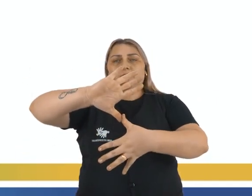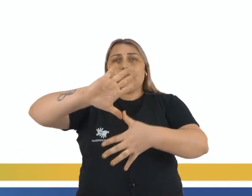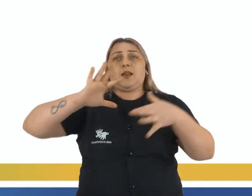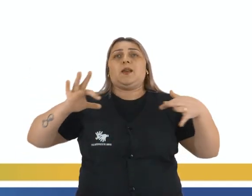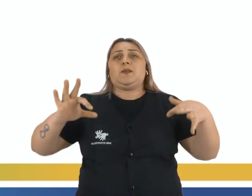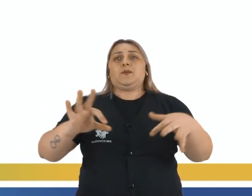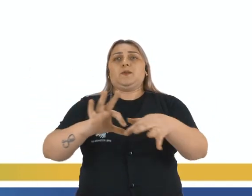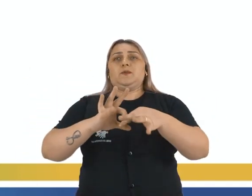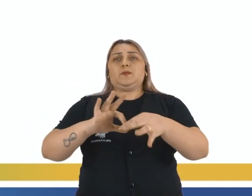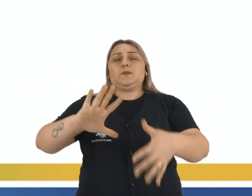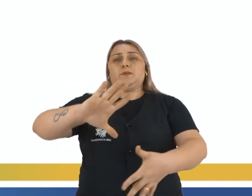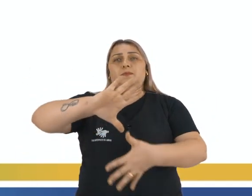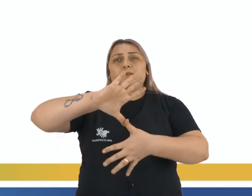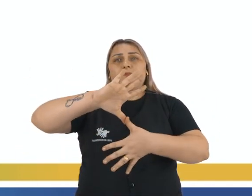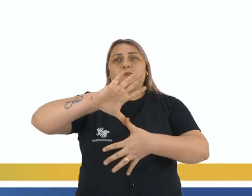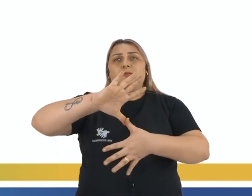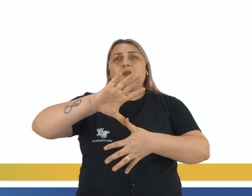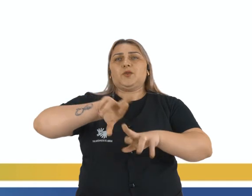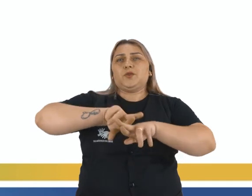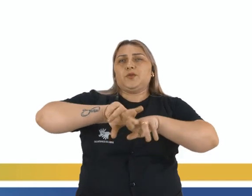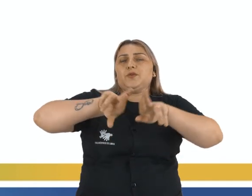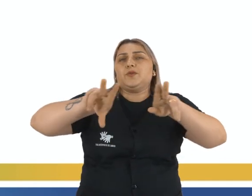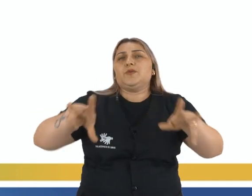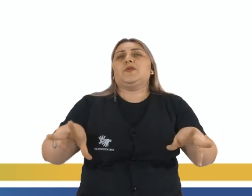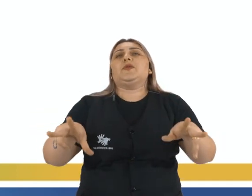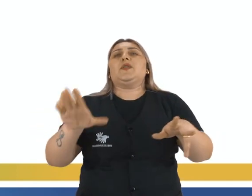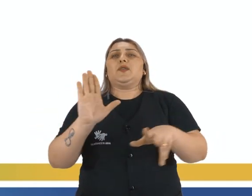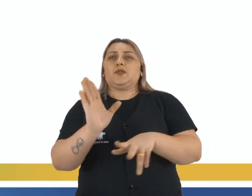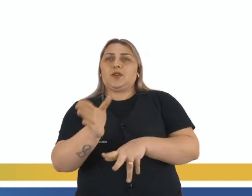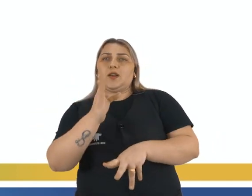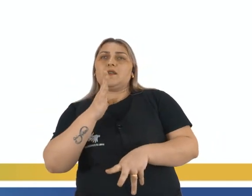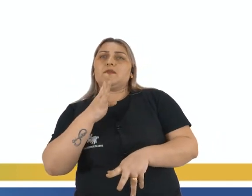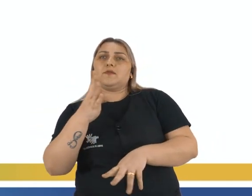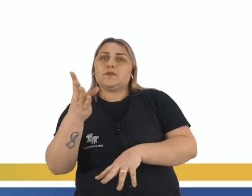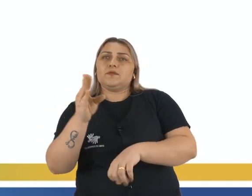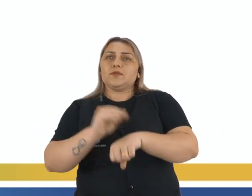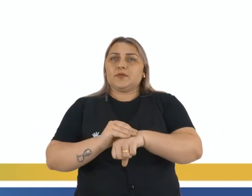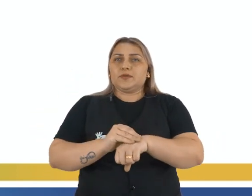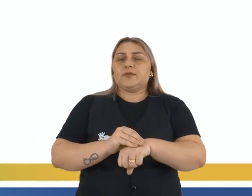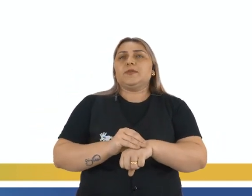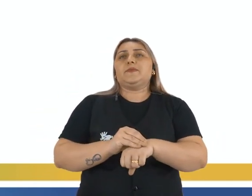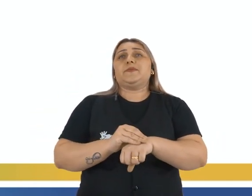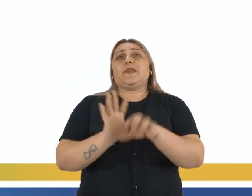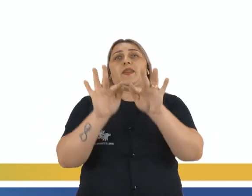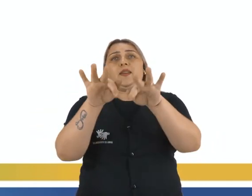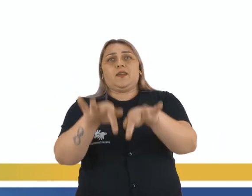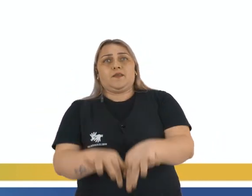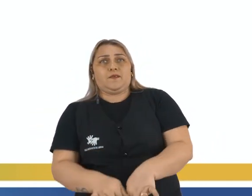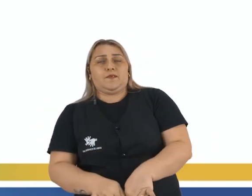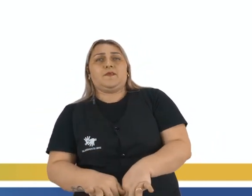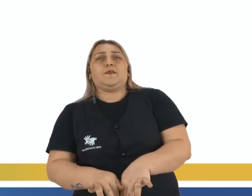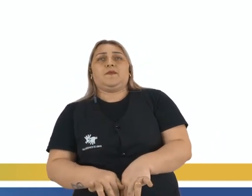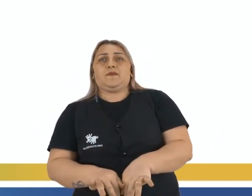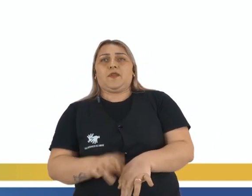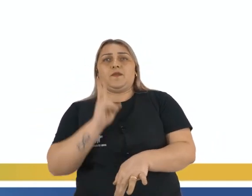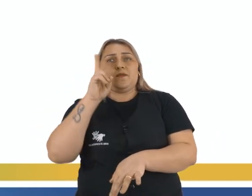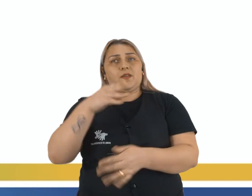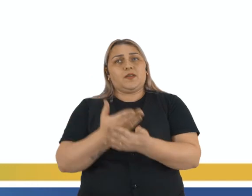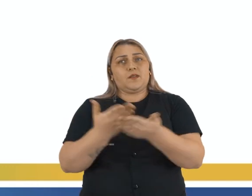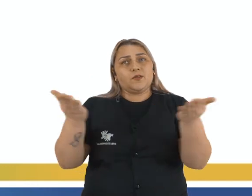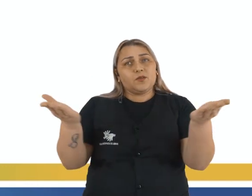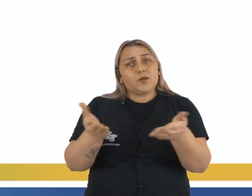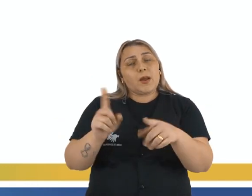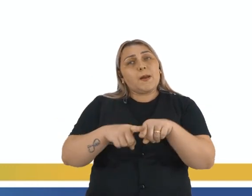América diferente dessa que nós conhecemos. Enfim, esse ideal não deu muito certo, como a gente vai ver na aula de hoje.